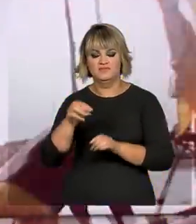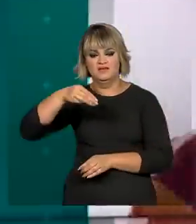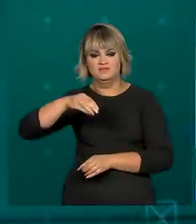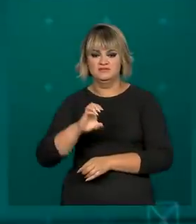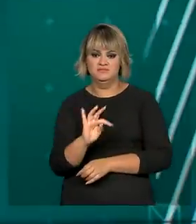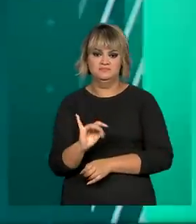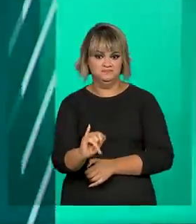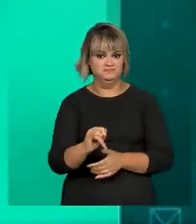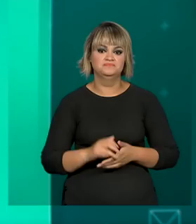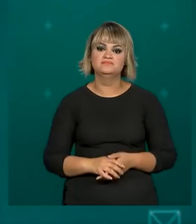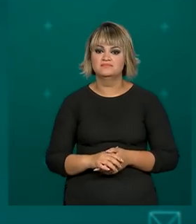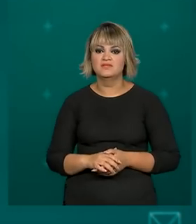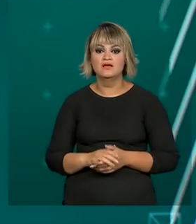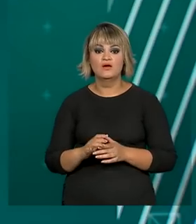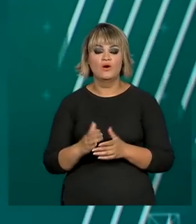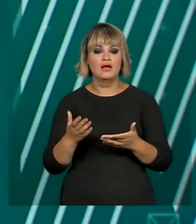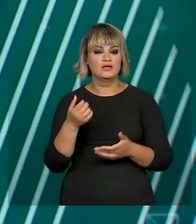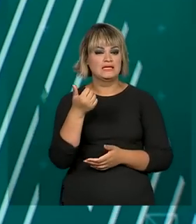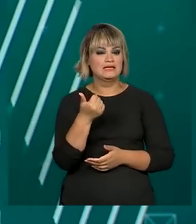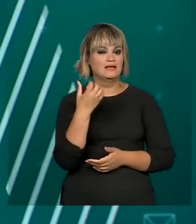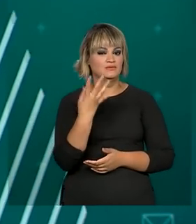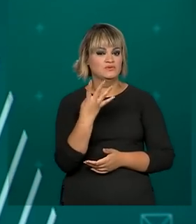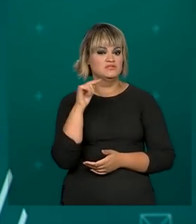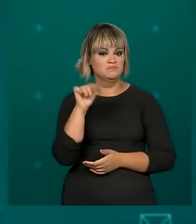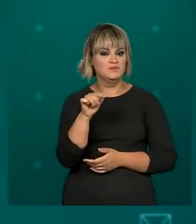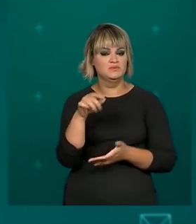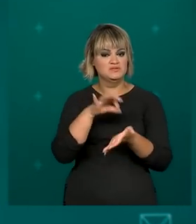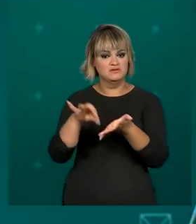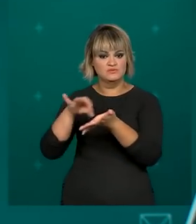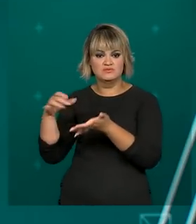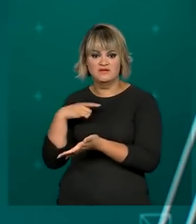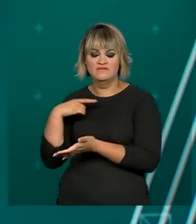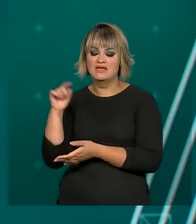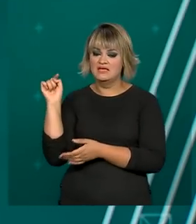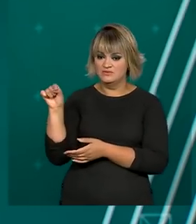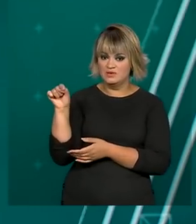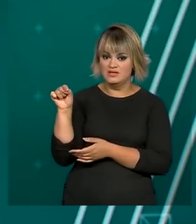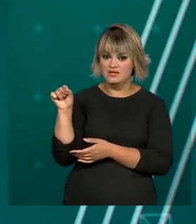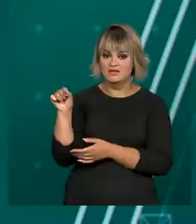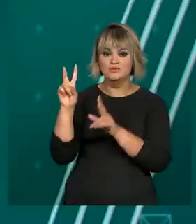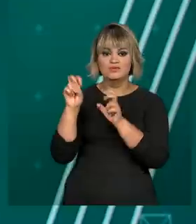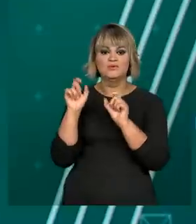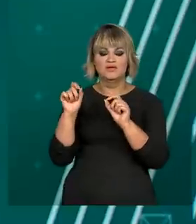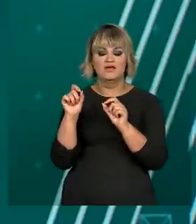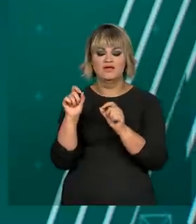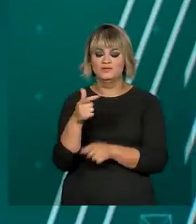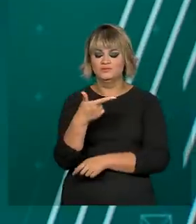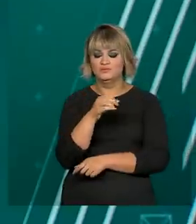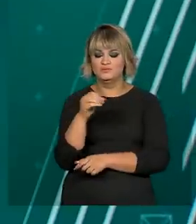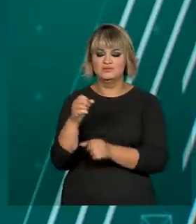Ciência, Tecnologia e Inovações. Com mais de 14 mil inscritos, o evento teve como tema o